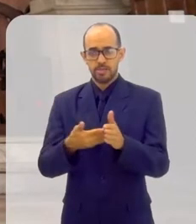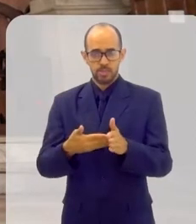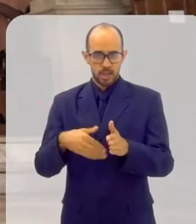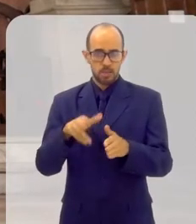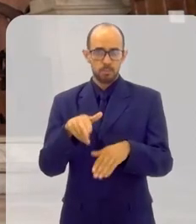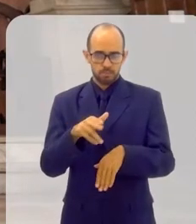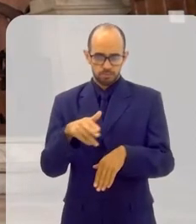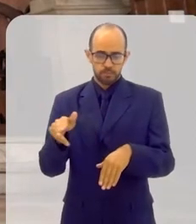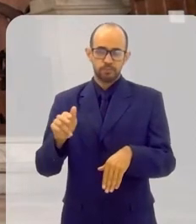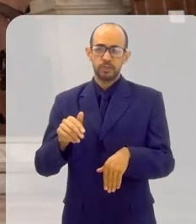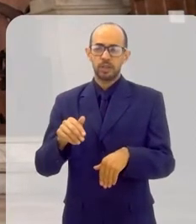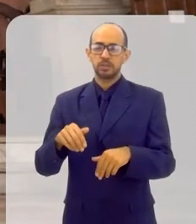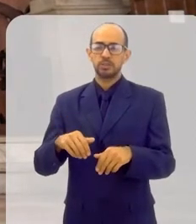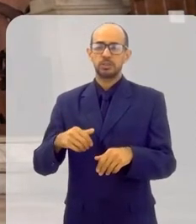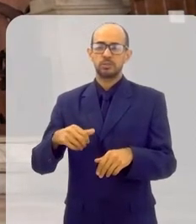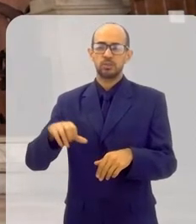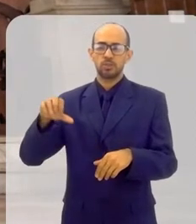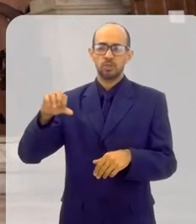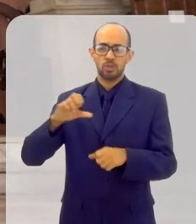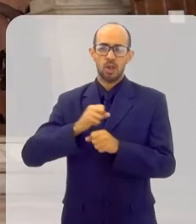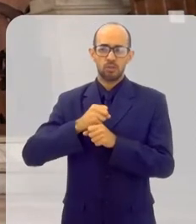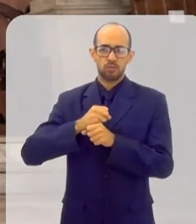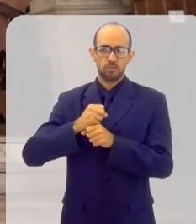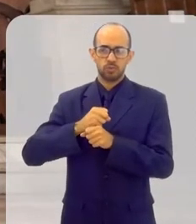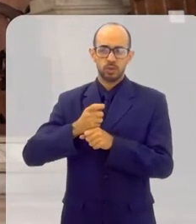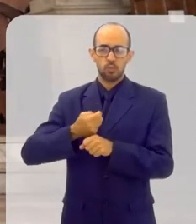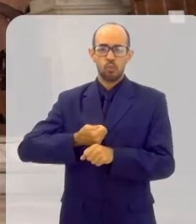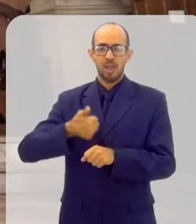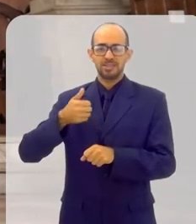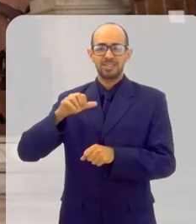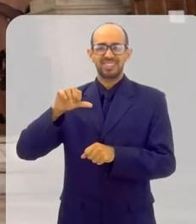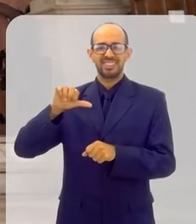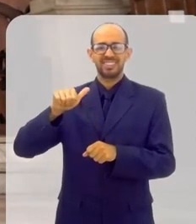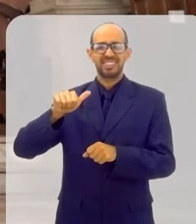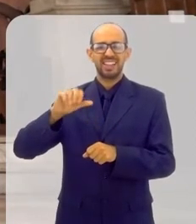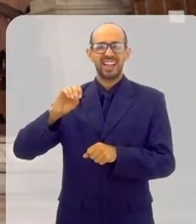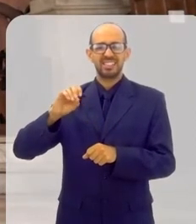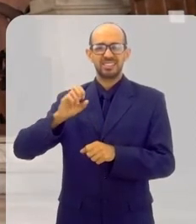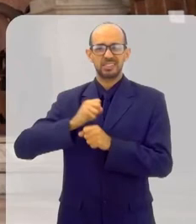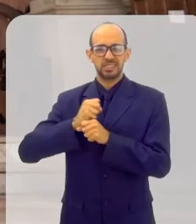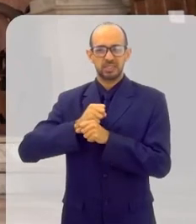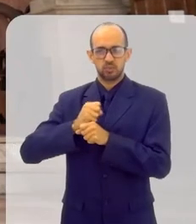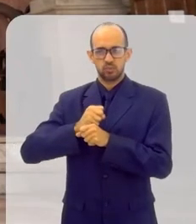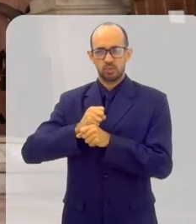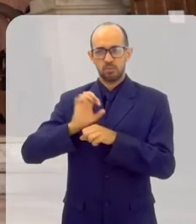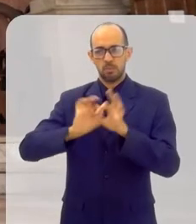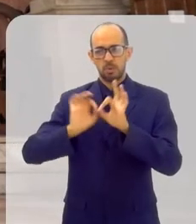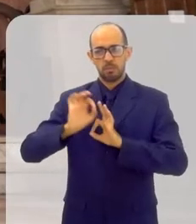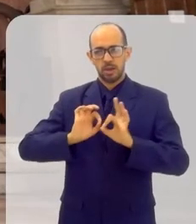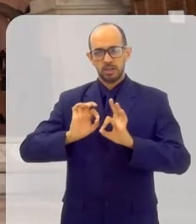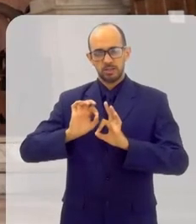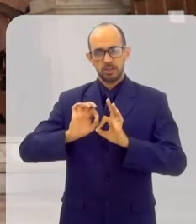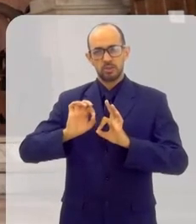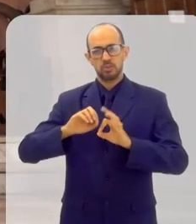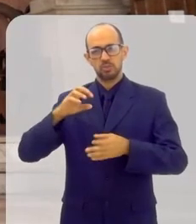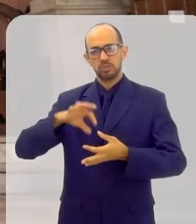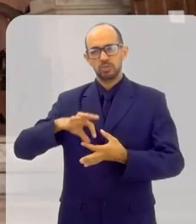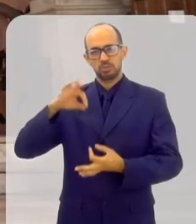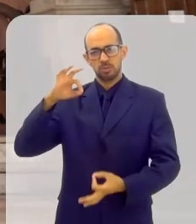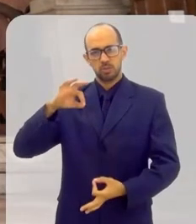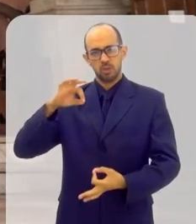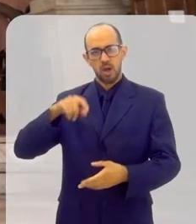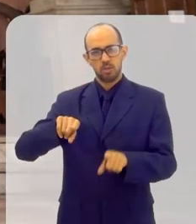até sacerdócio, foram um caminho aí de nove, quase dez anos, né? Então, uma preparação não só espiritual, mas